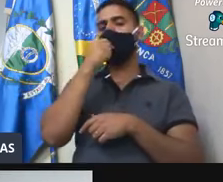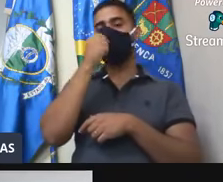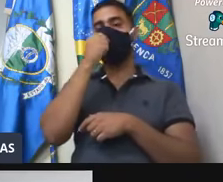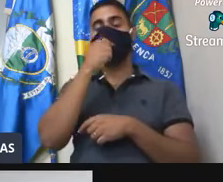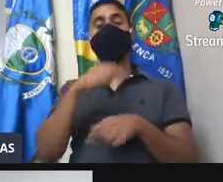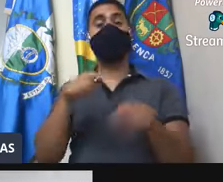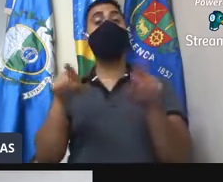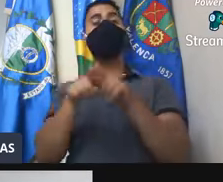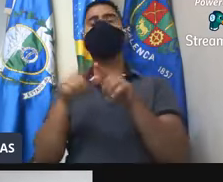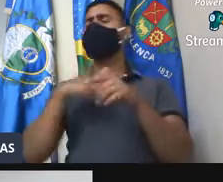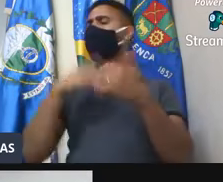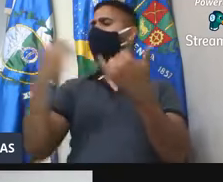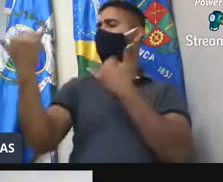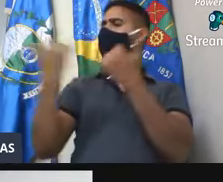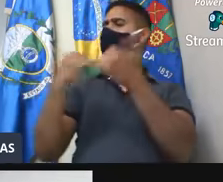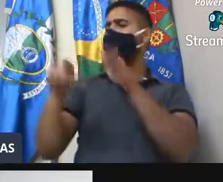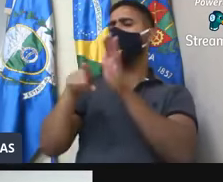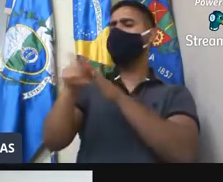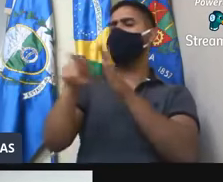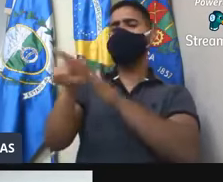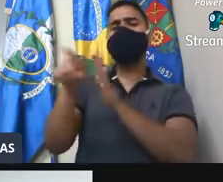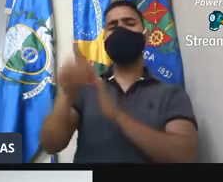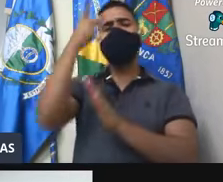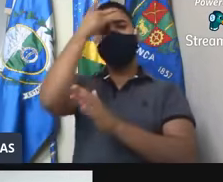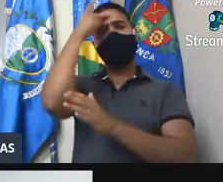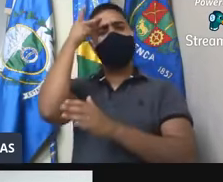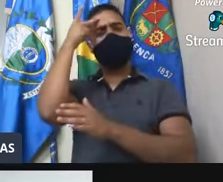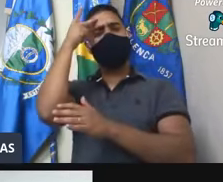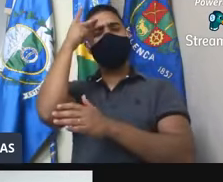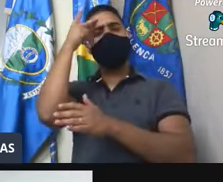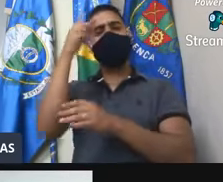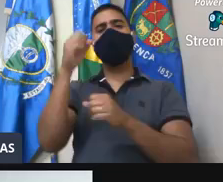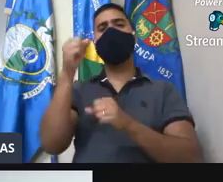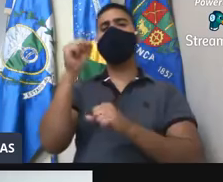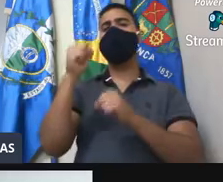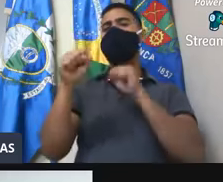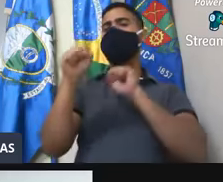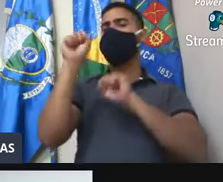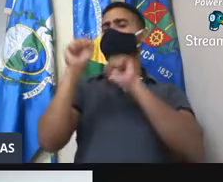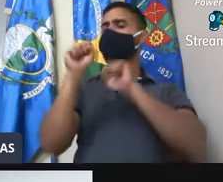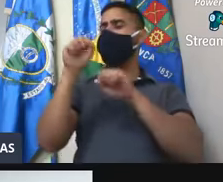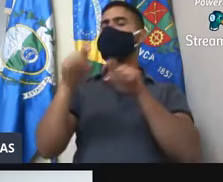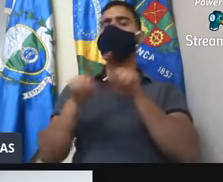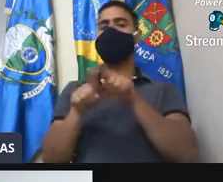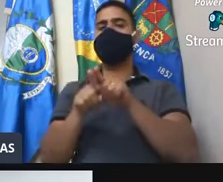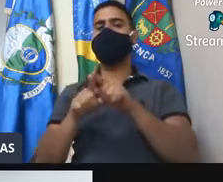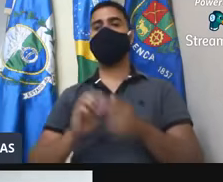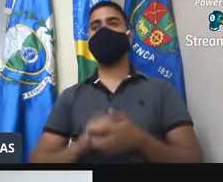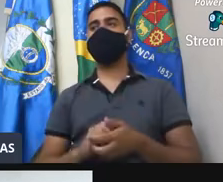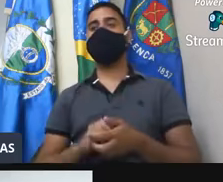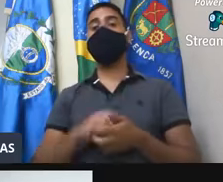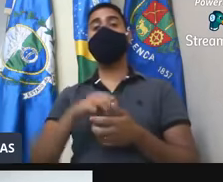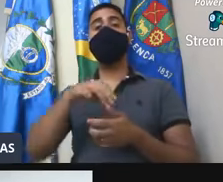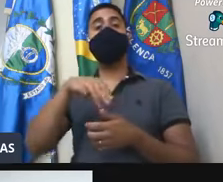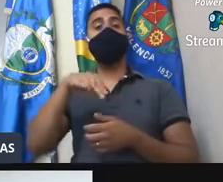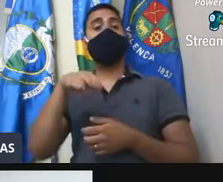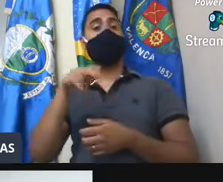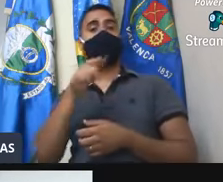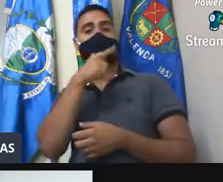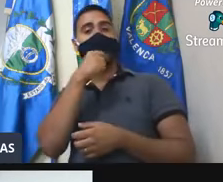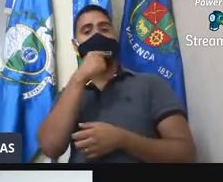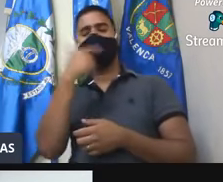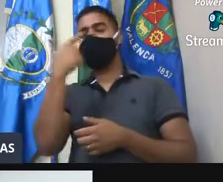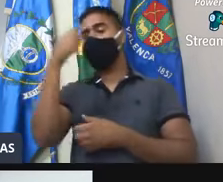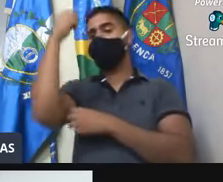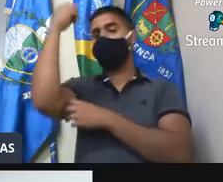Conforme também informações prestadas por transeúdios e por pessoas que ali praticam atividades físicas e buscam água no período noturno. A mina fica completamente sem iluminação